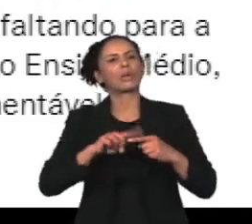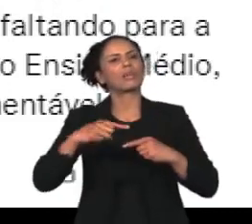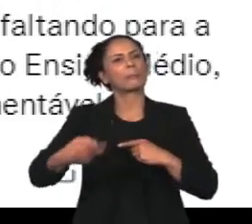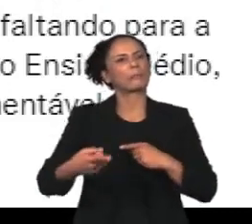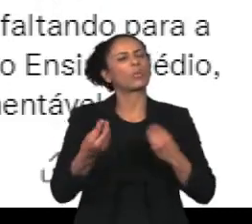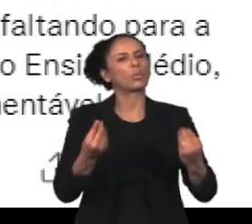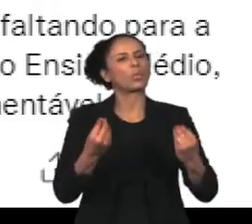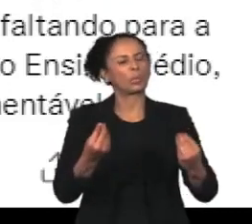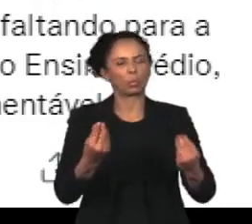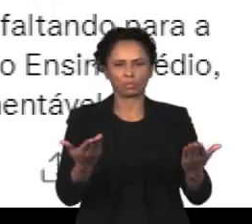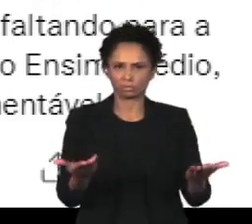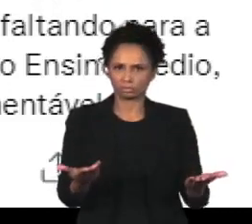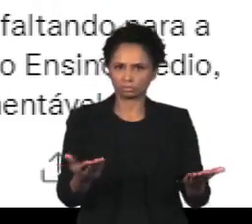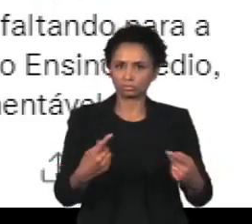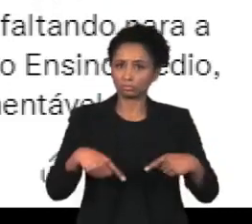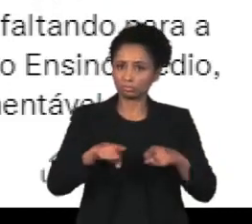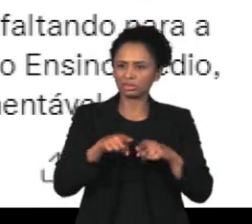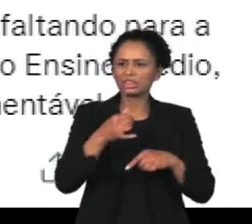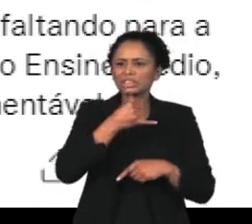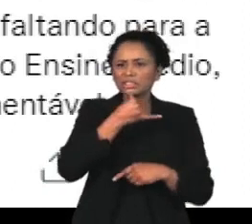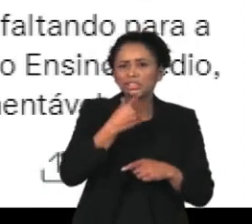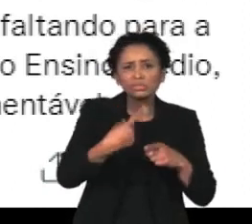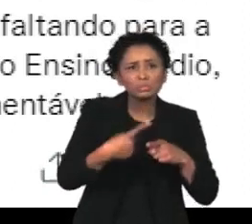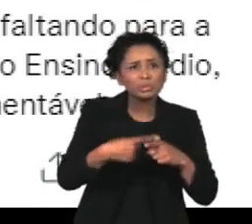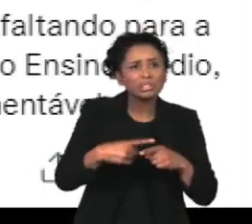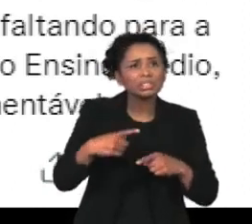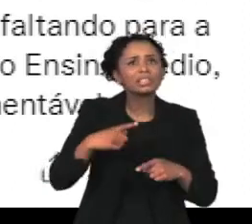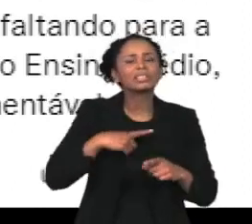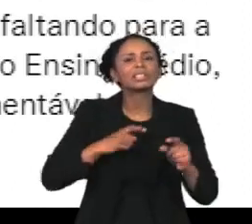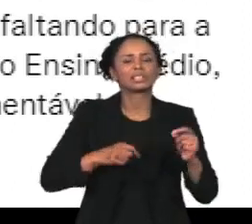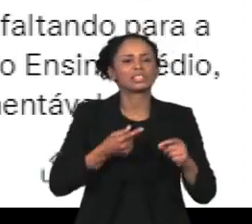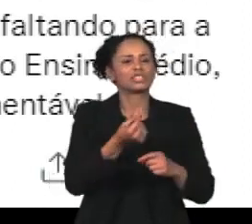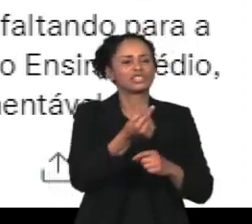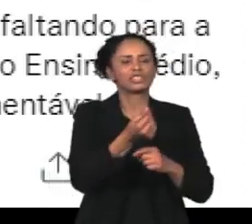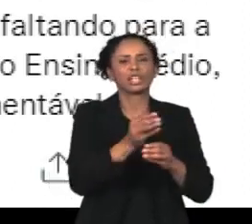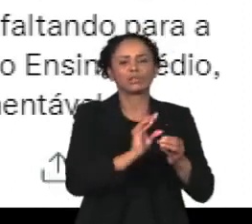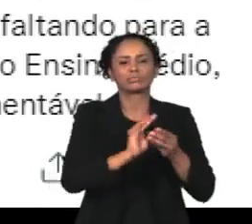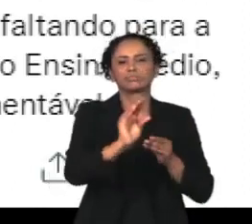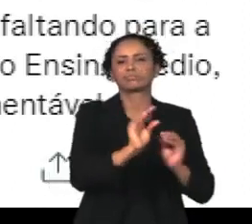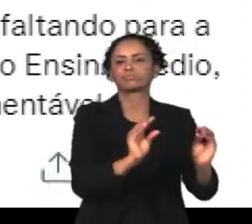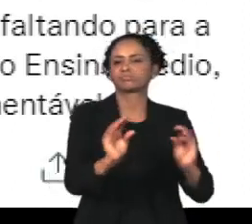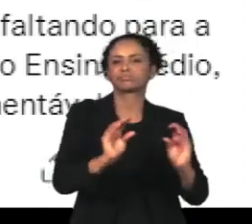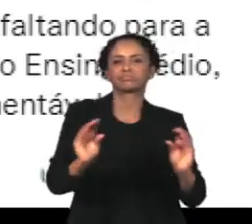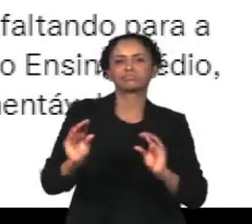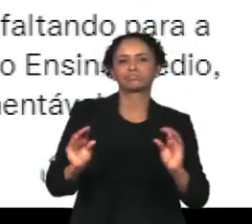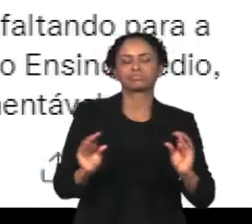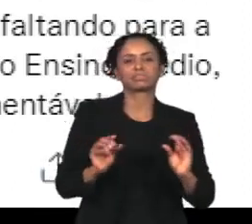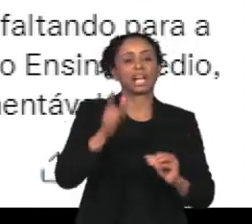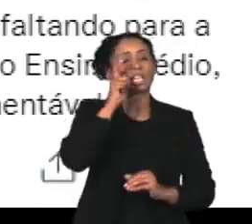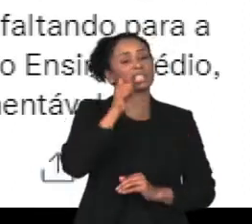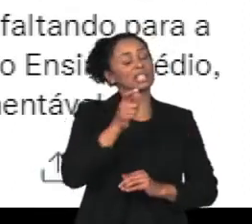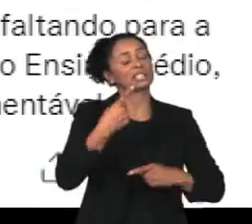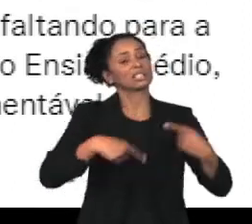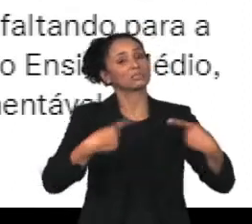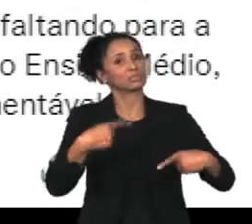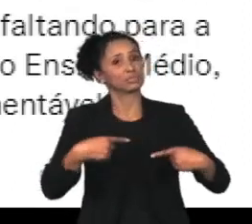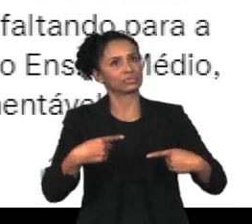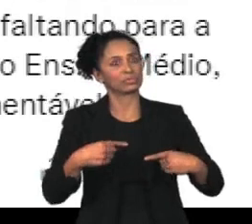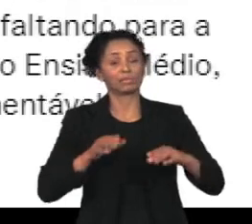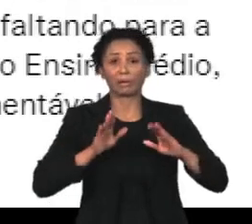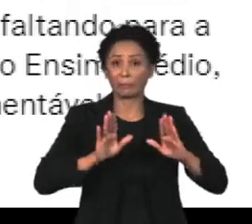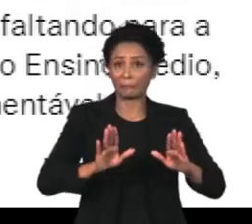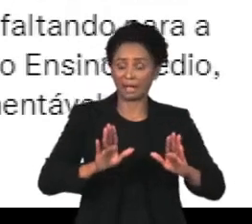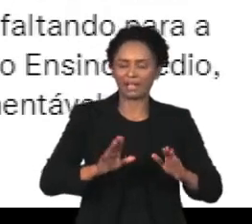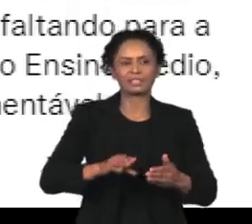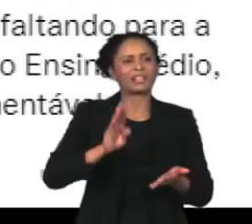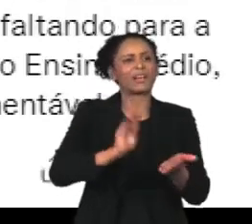classificou de lamentável recursos da pasta sendo distribuídos de acordo com interesses políticos, enquanto falta